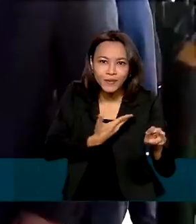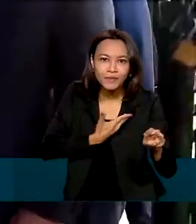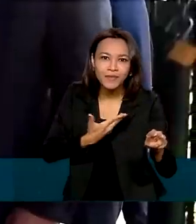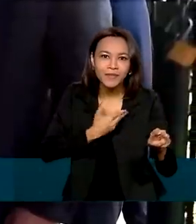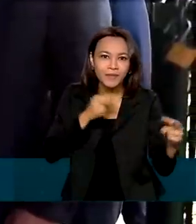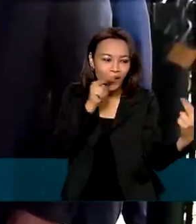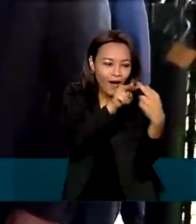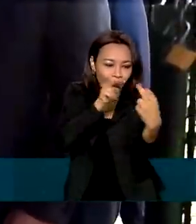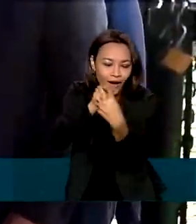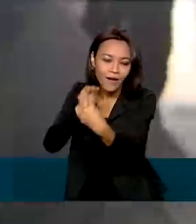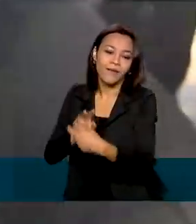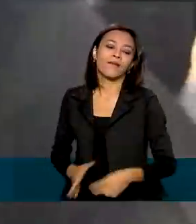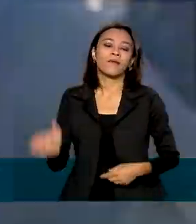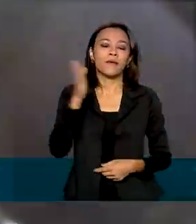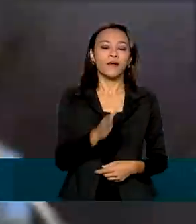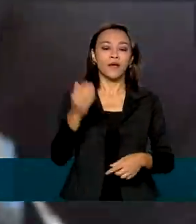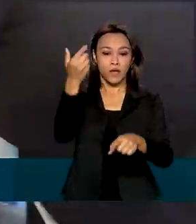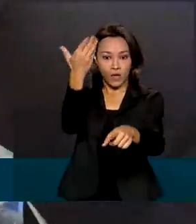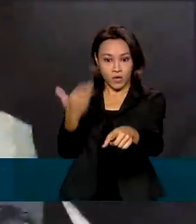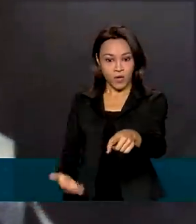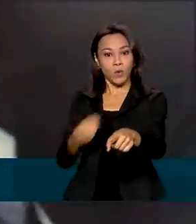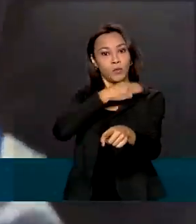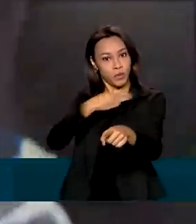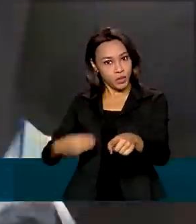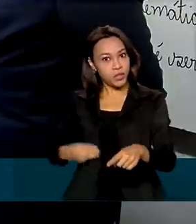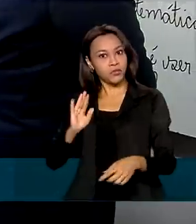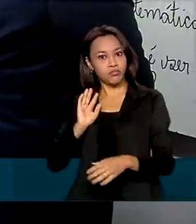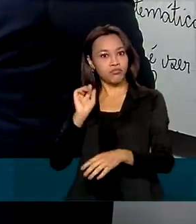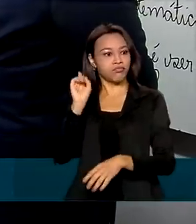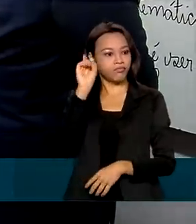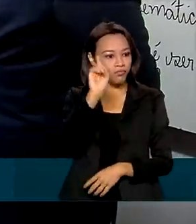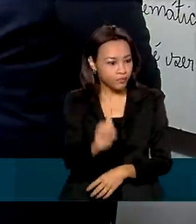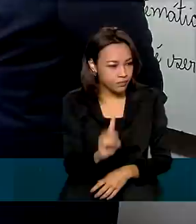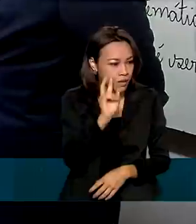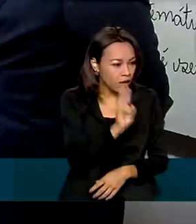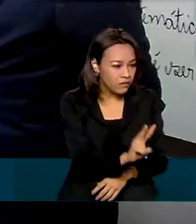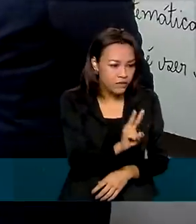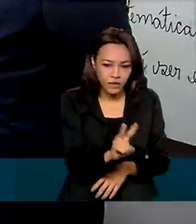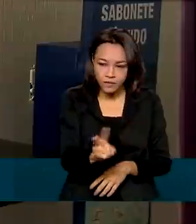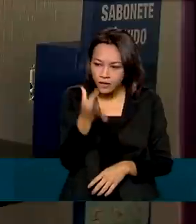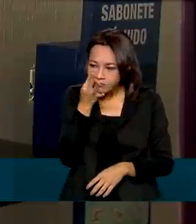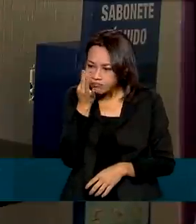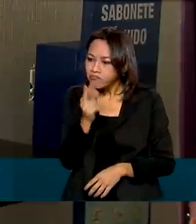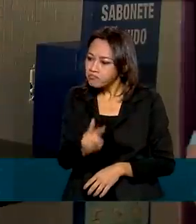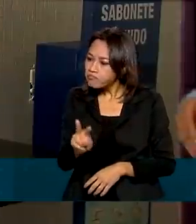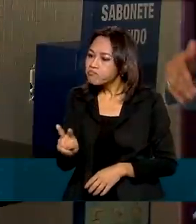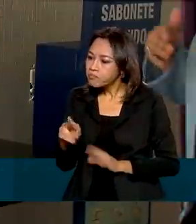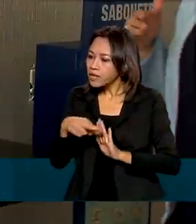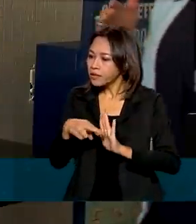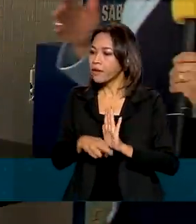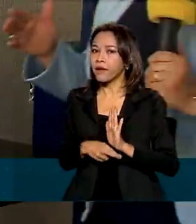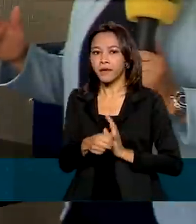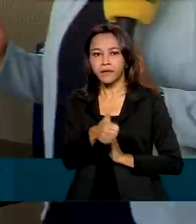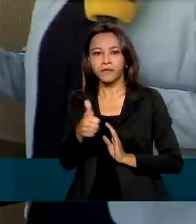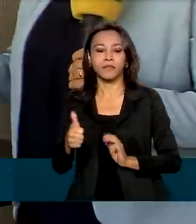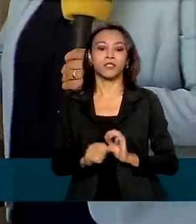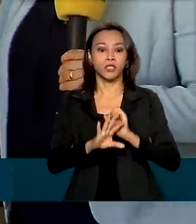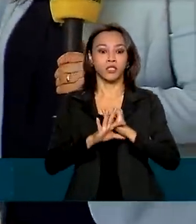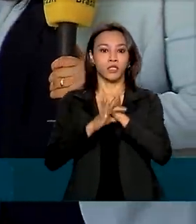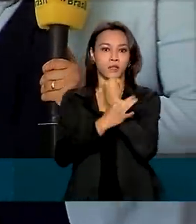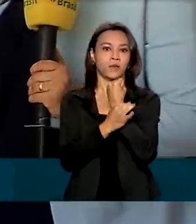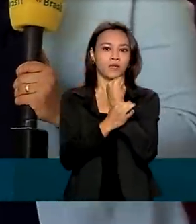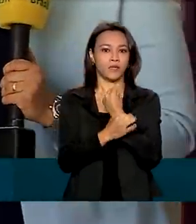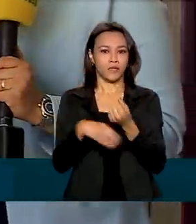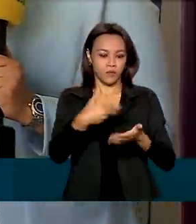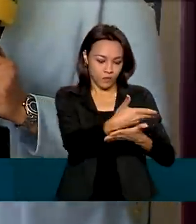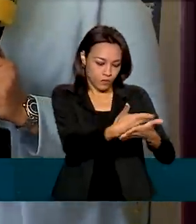O ministro da Educação veio conferir a adoção dos protocolos recomendados. O protocolo de biossegurança do MEC é